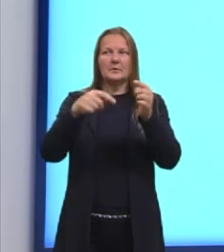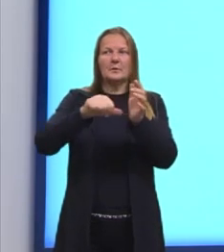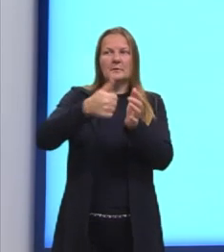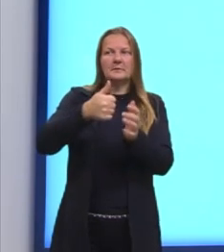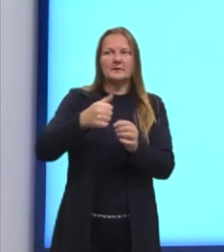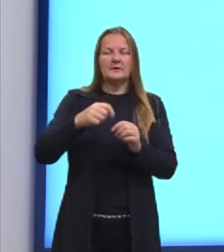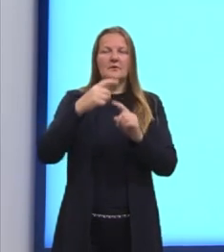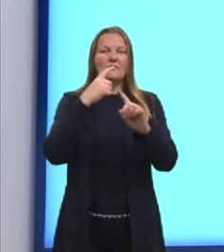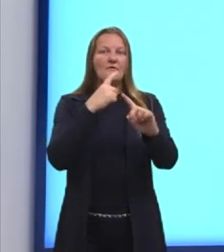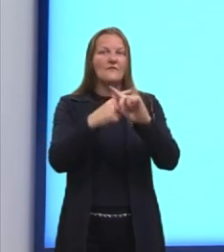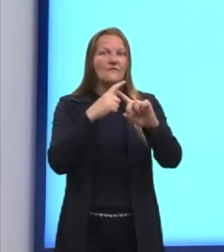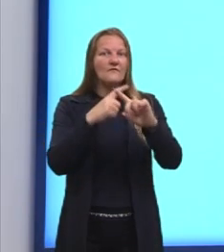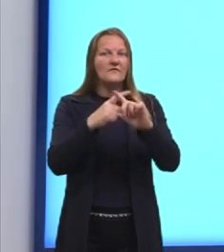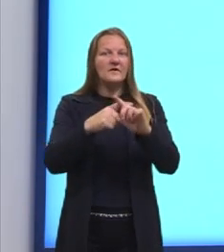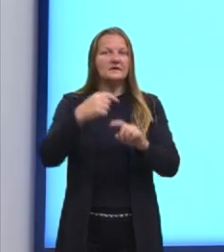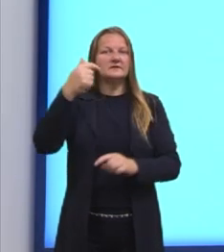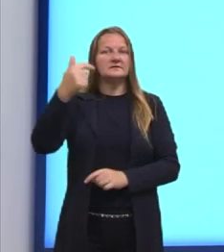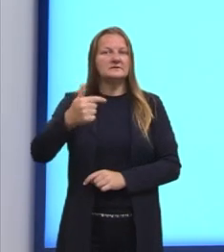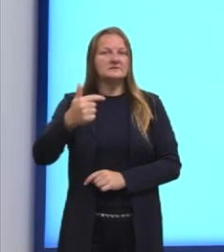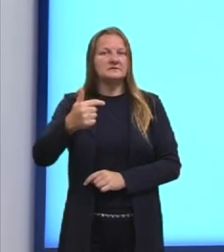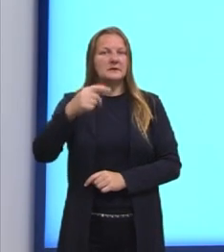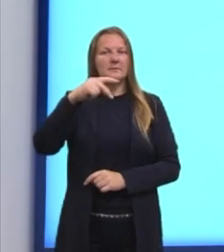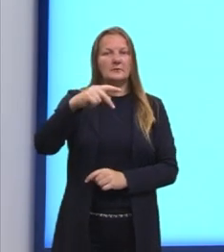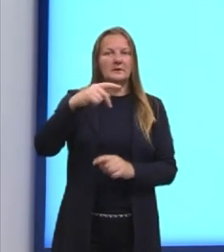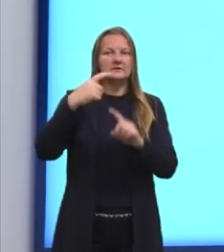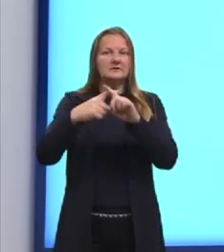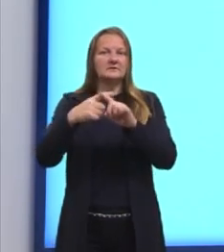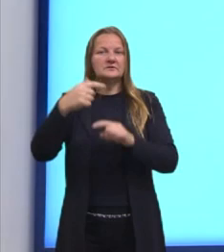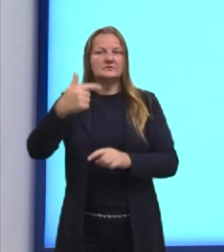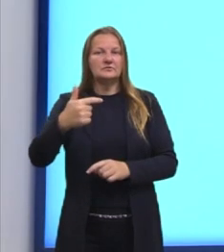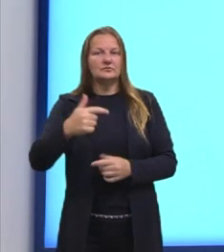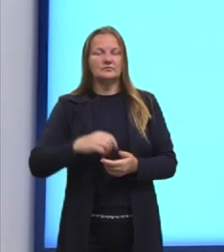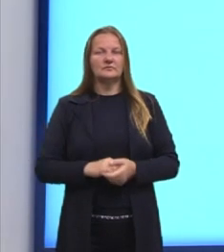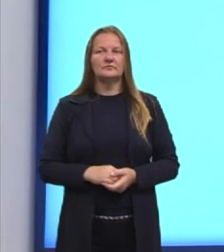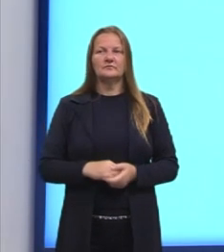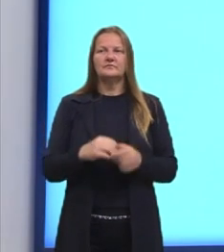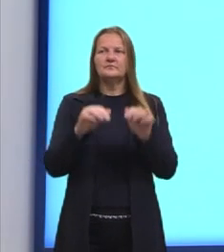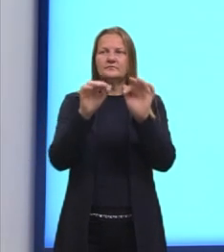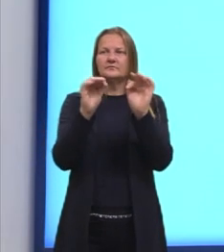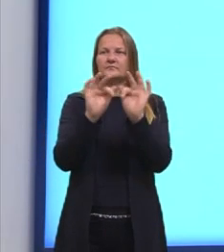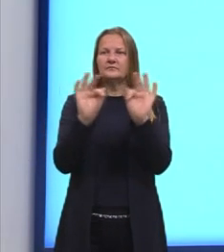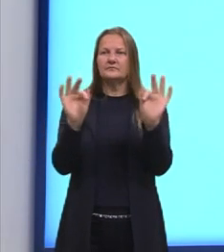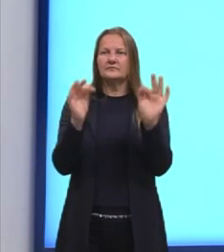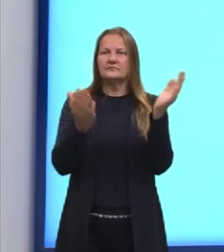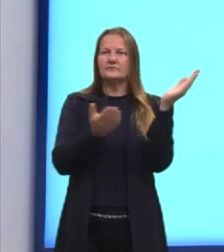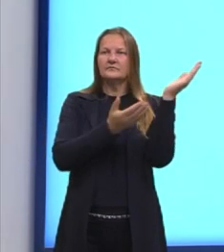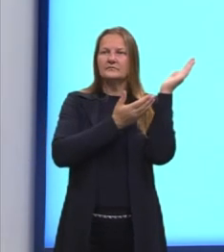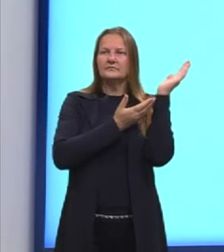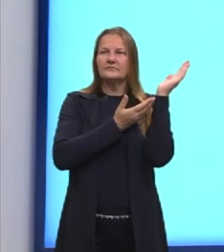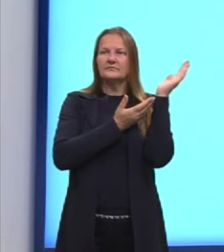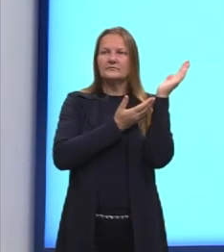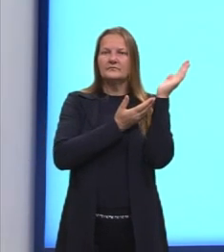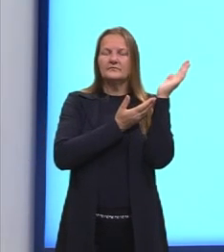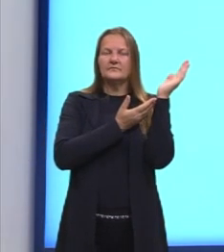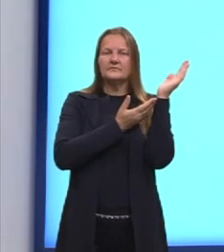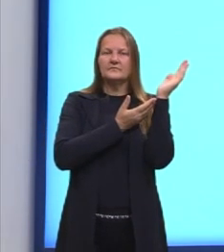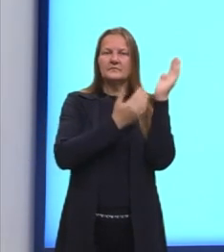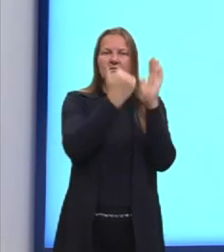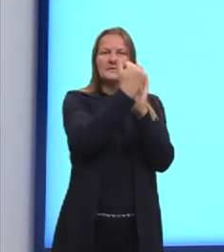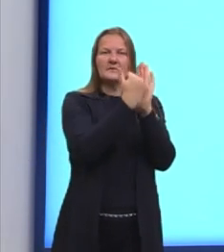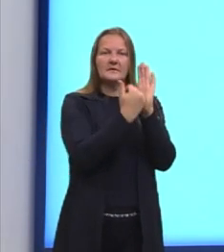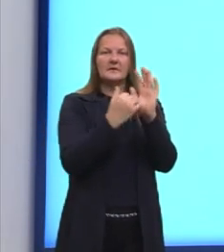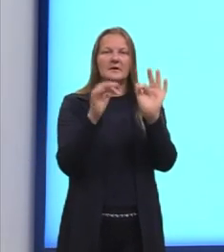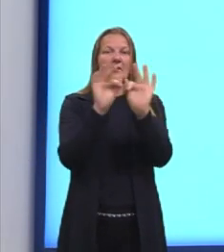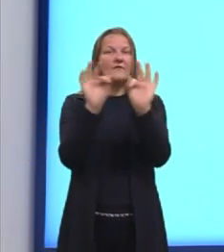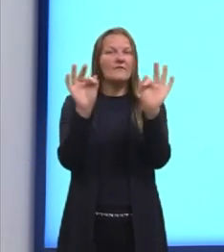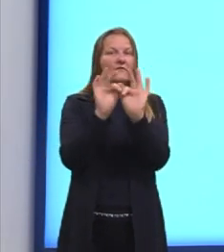e multiplicamos pela probabilidade do segundo evento. Aquele princípio multiplicativo. Essa fórmula,